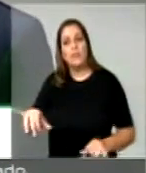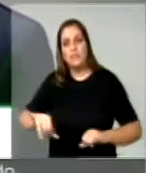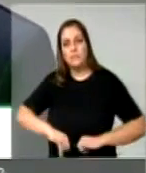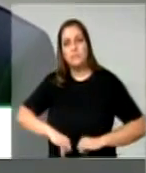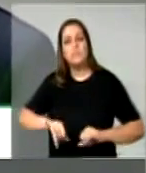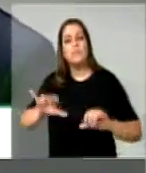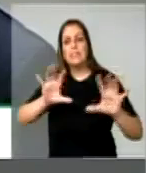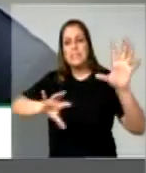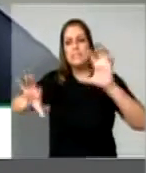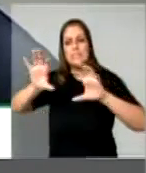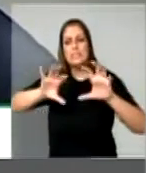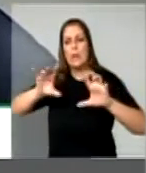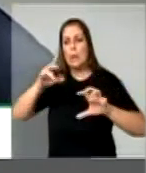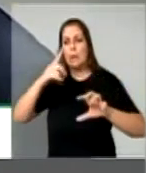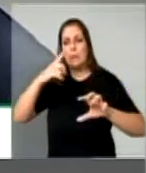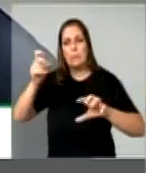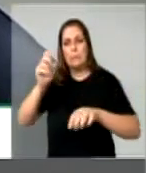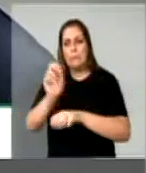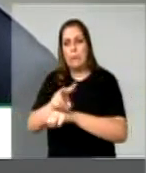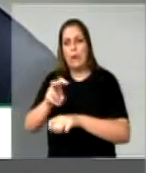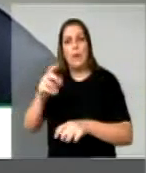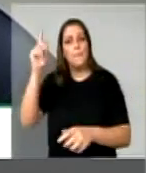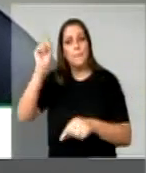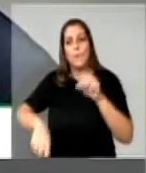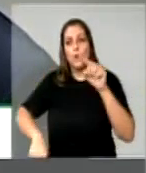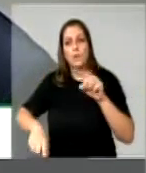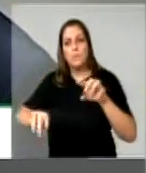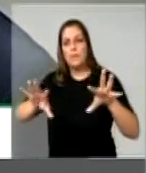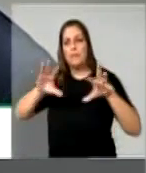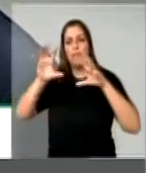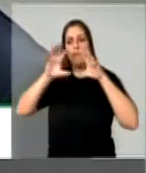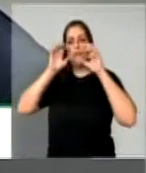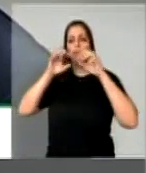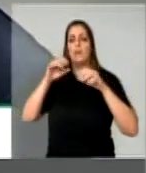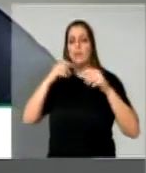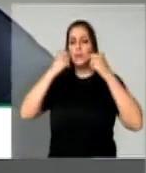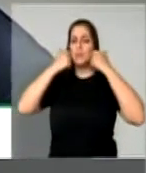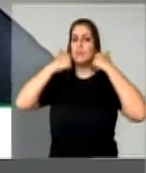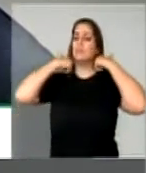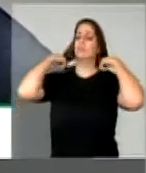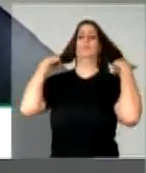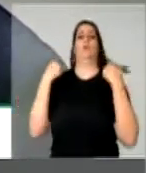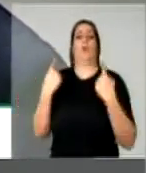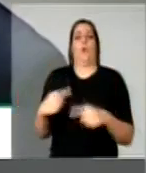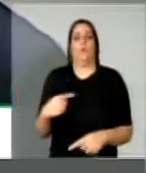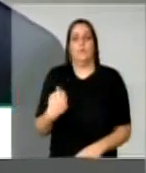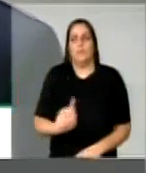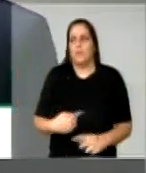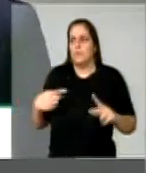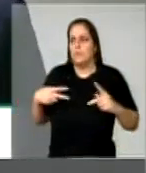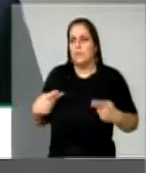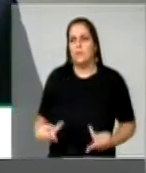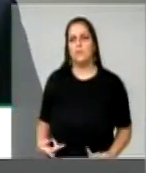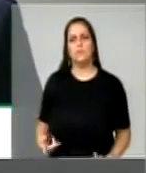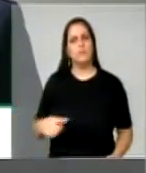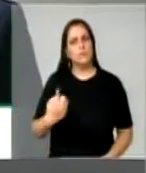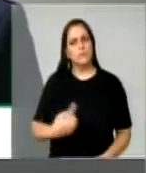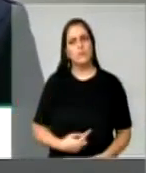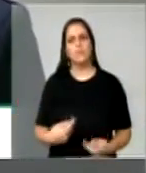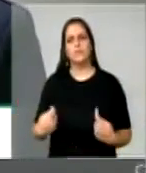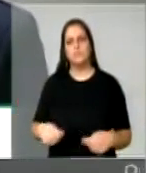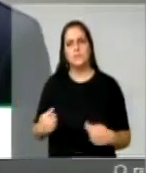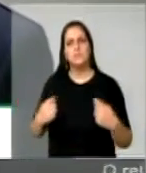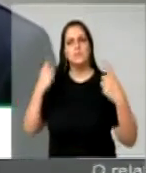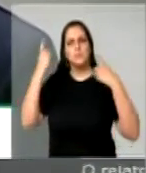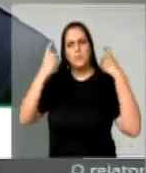Gás tóxico, proibido de utilização mundial. E isso afronta a nós todos. Então, como cidadãos do mundo, gente tem que estar